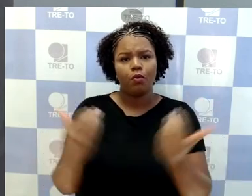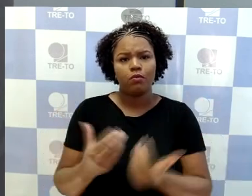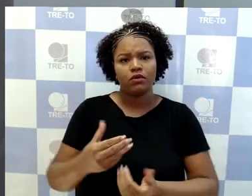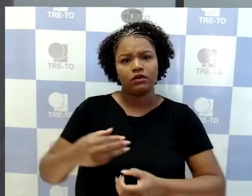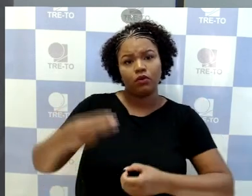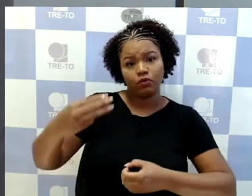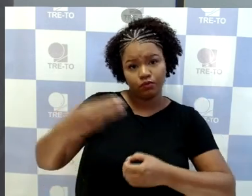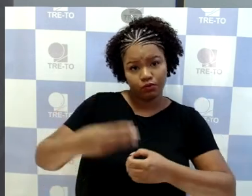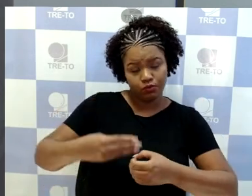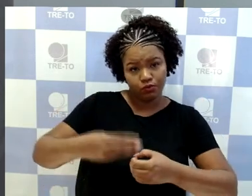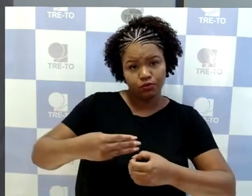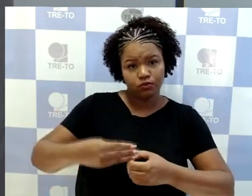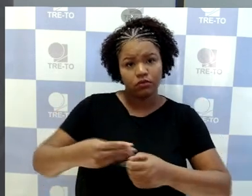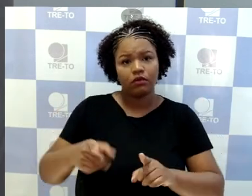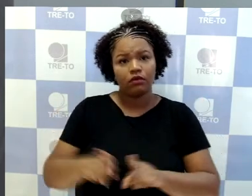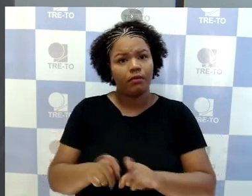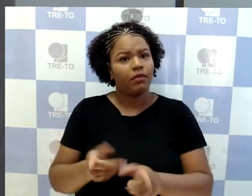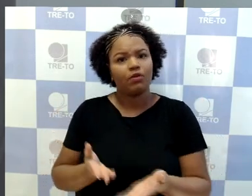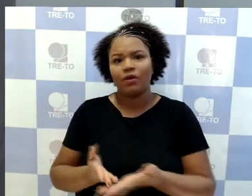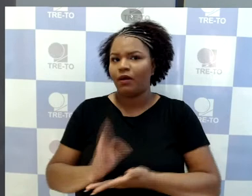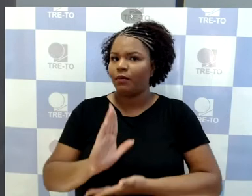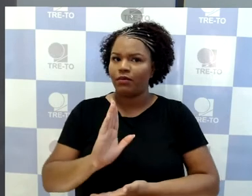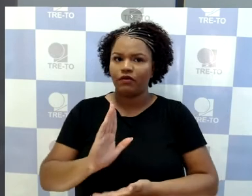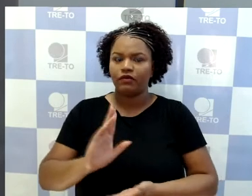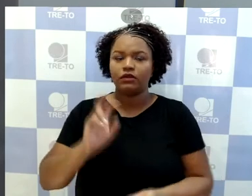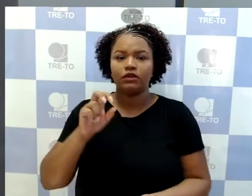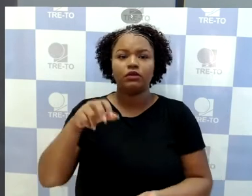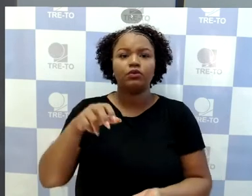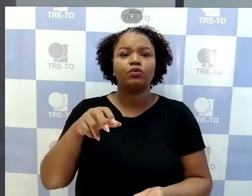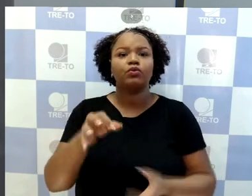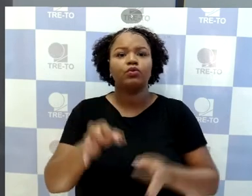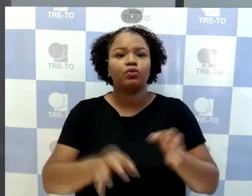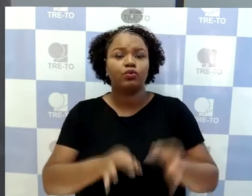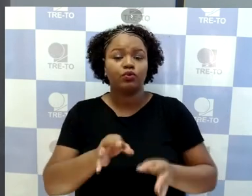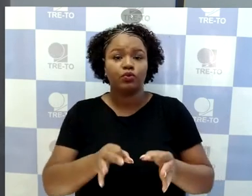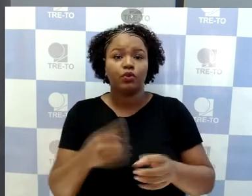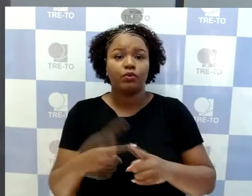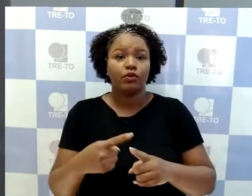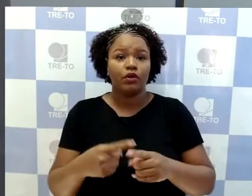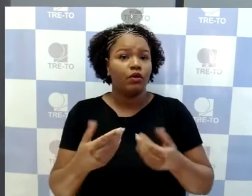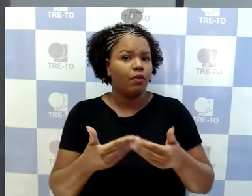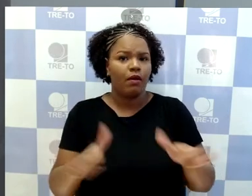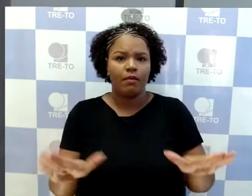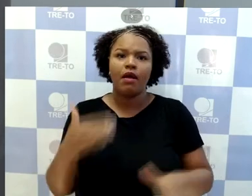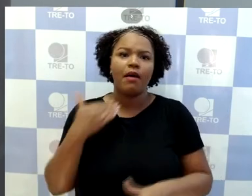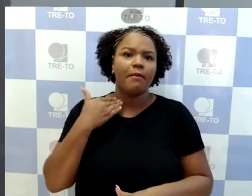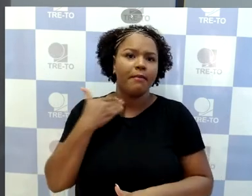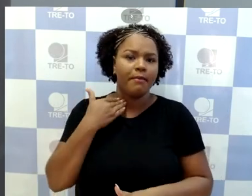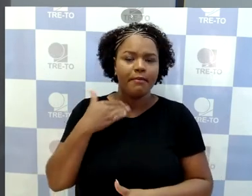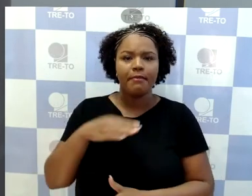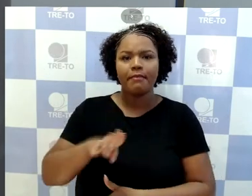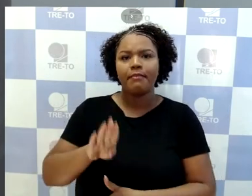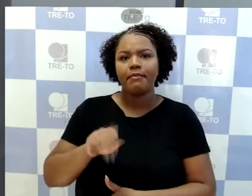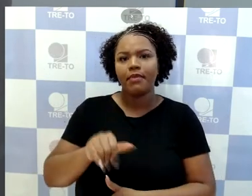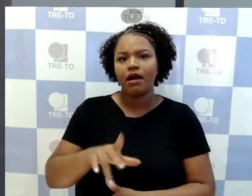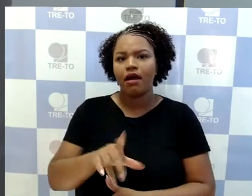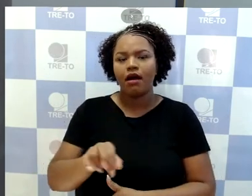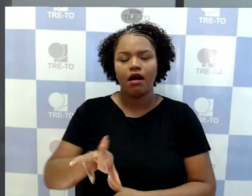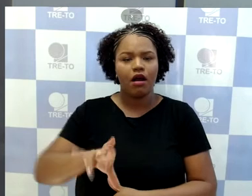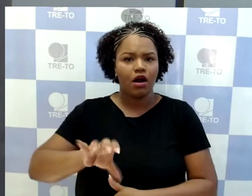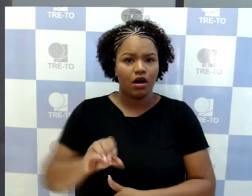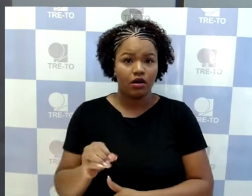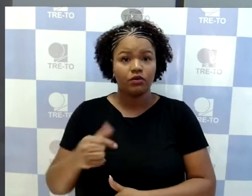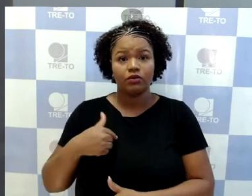desaprovação na sentença se deu em razão da não abertura de conta bancária. Meu voto, eu mantenho a sentença nos termos da